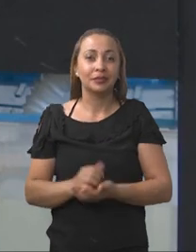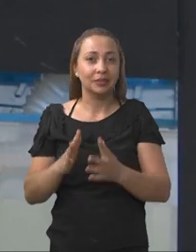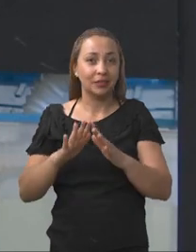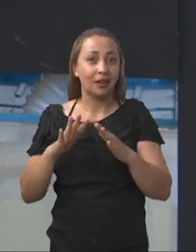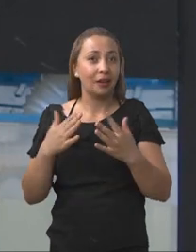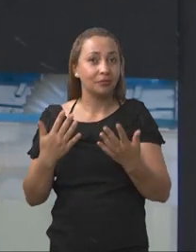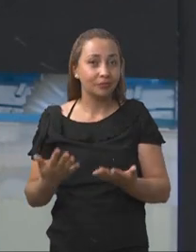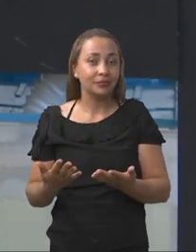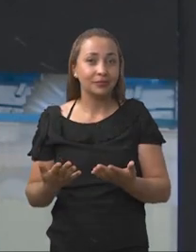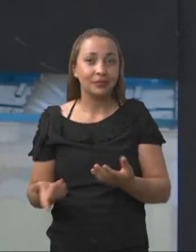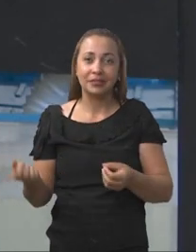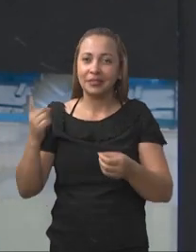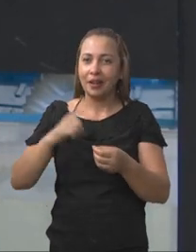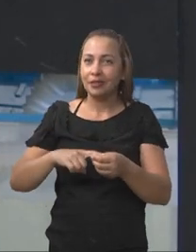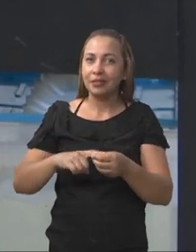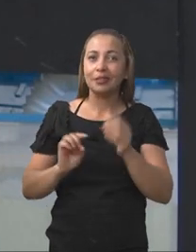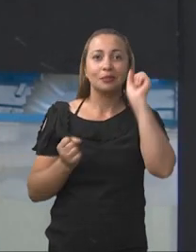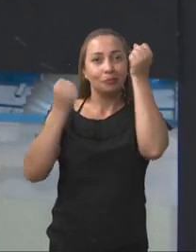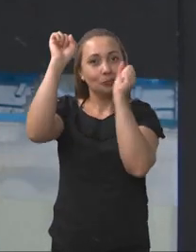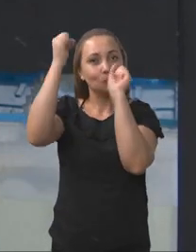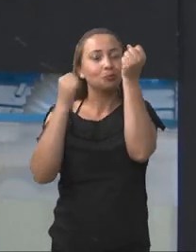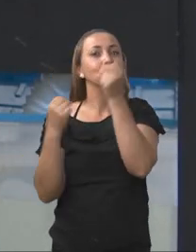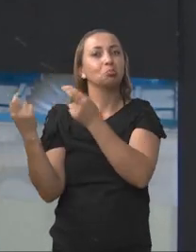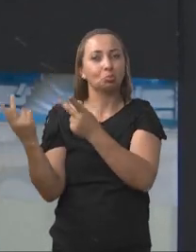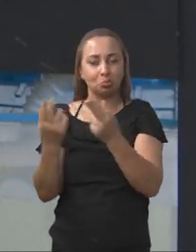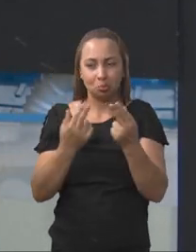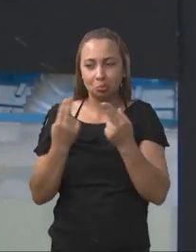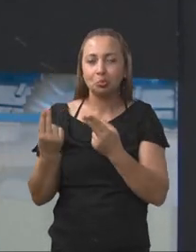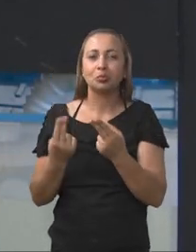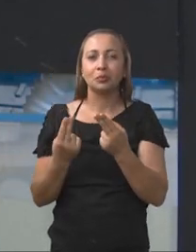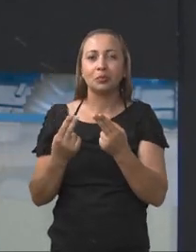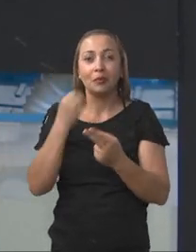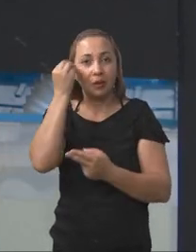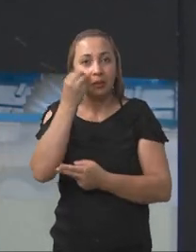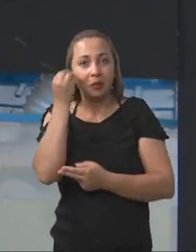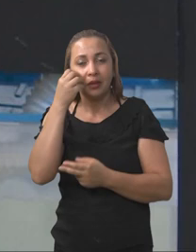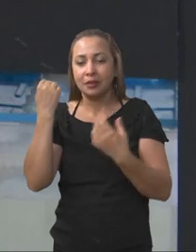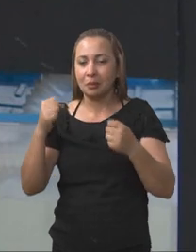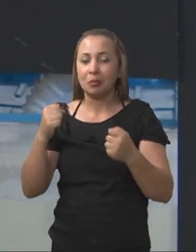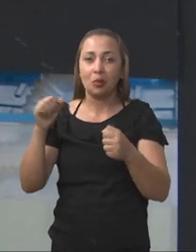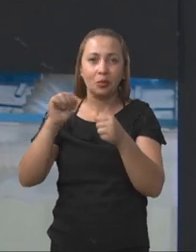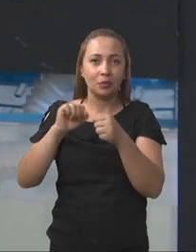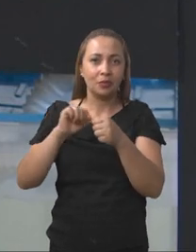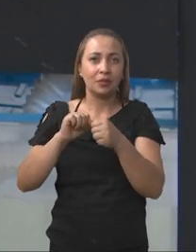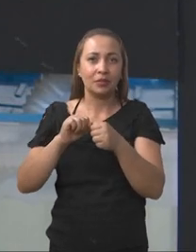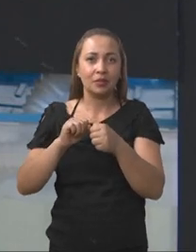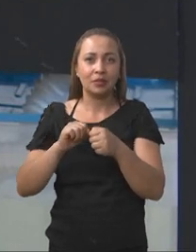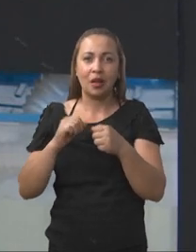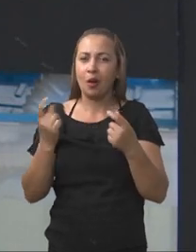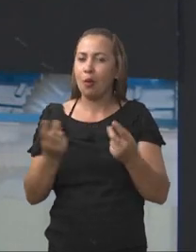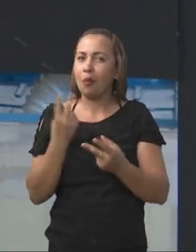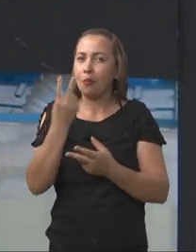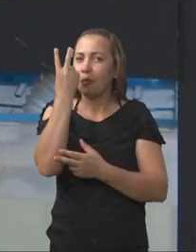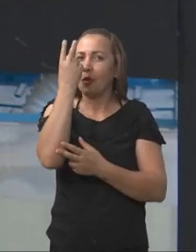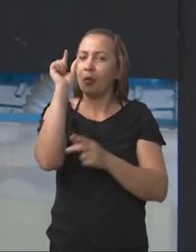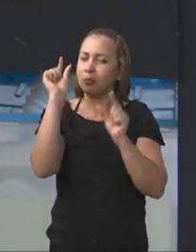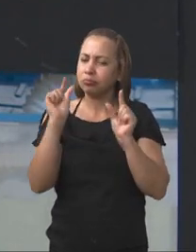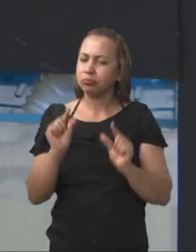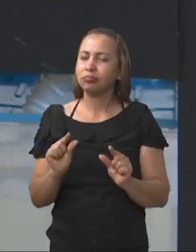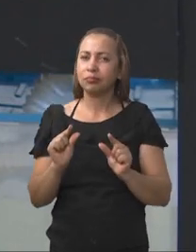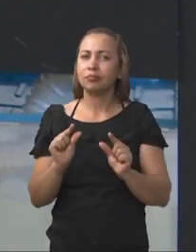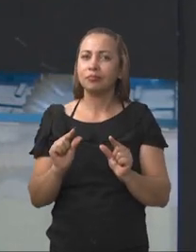Então, trazer o mesmo equipamento, as mesmas experiências que podem ser feitas com um custo baixo,